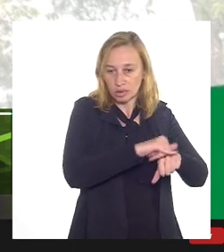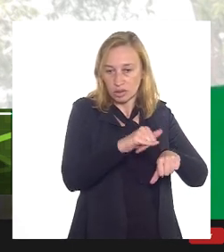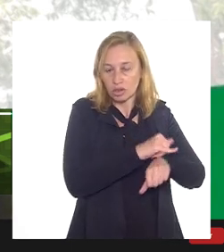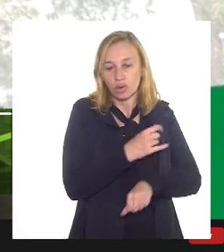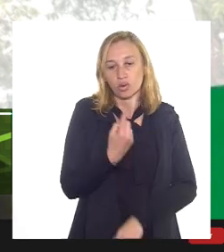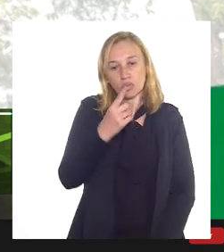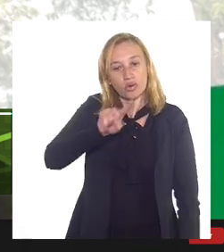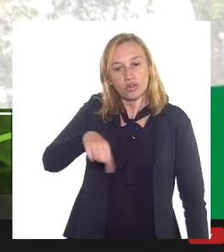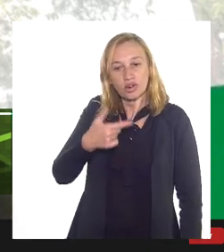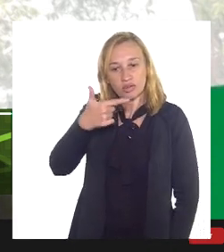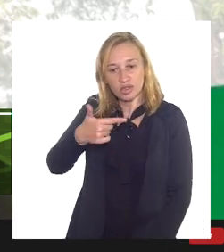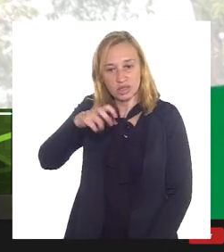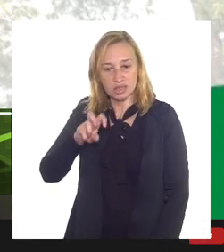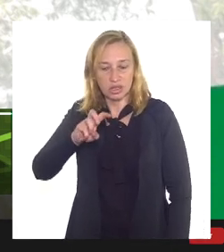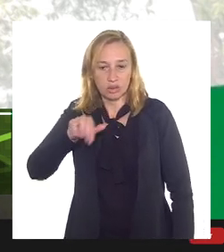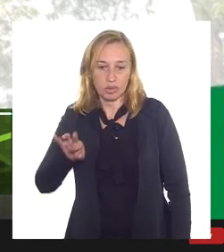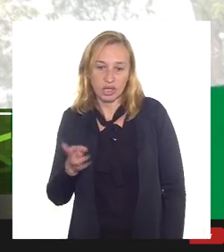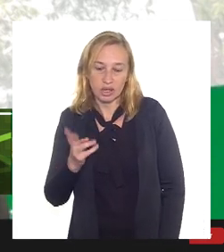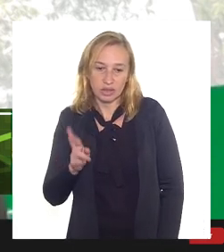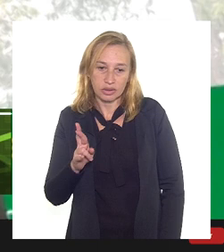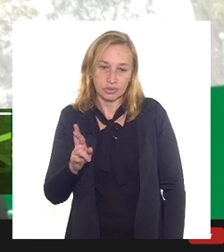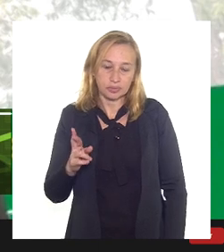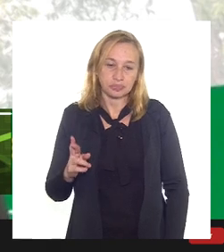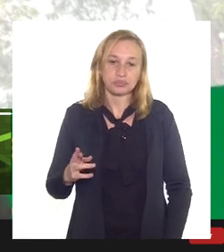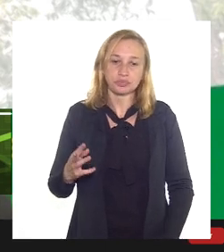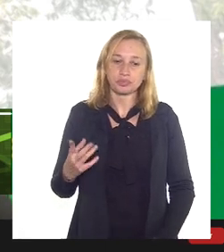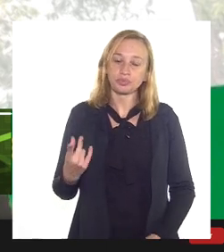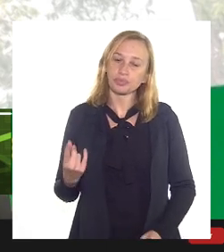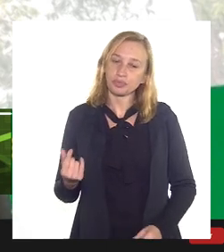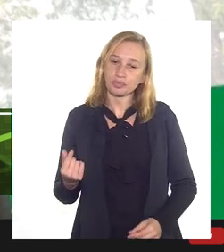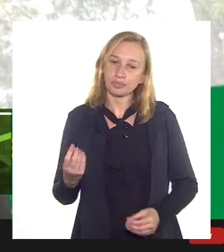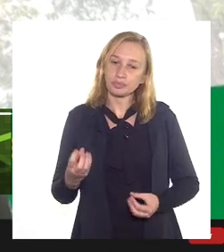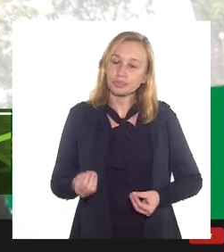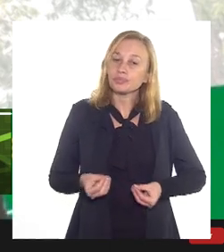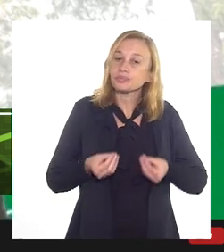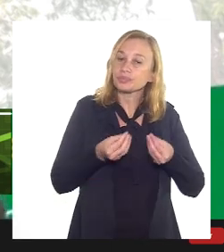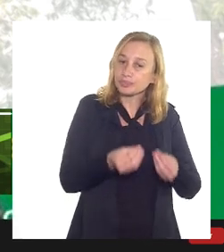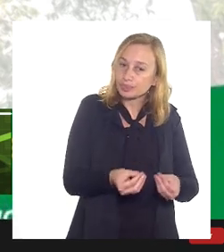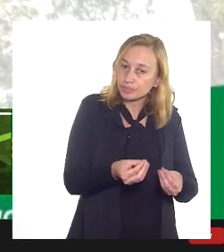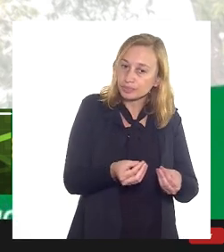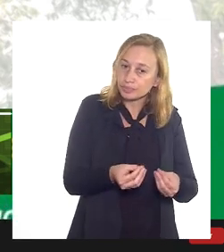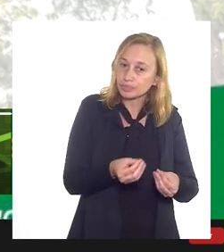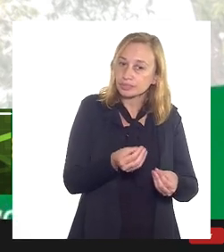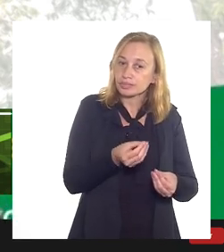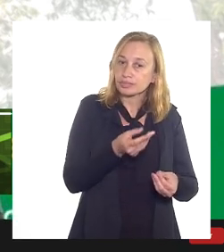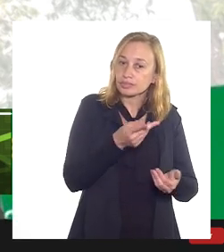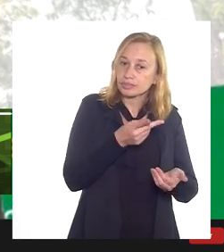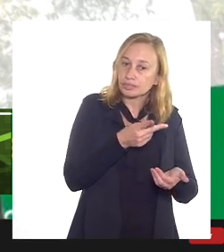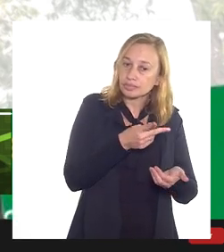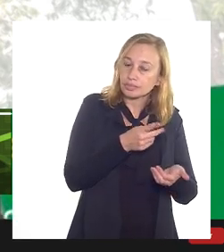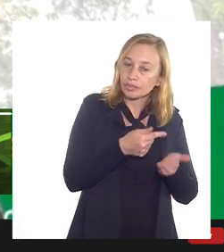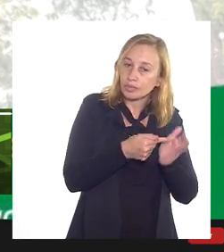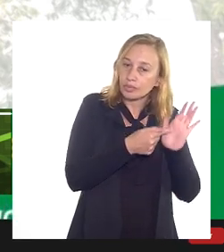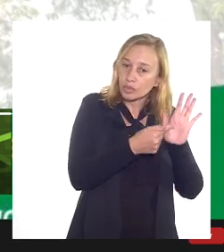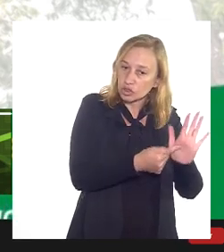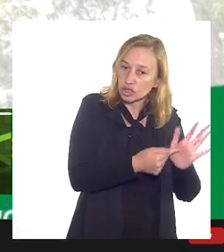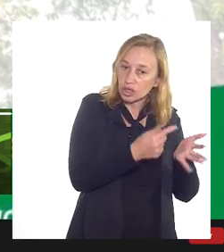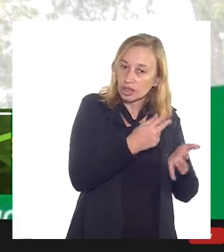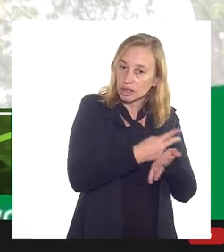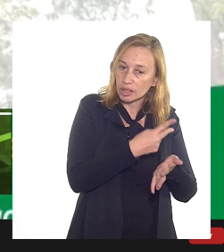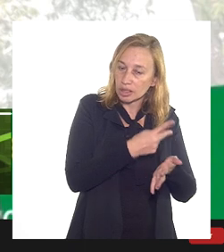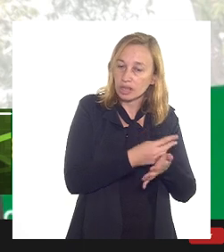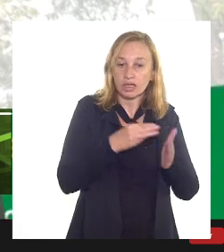,25 bilhão é o valor do ativo que foi indevidamente lançado, considerando a